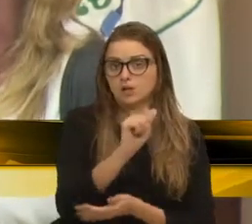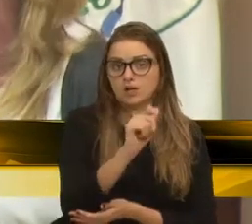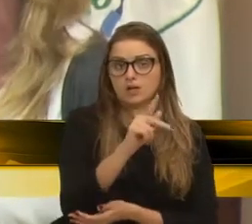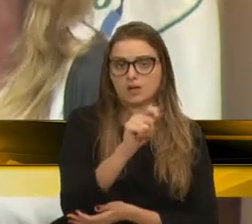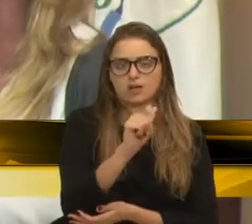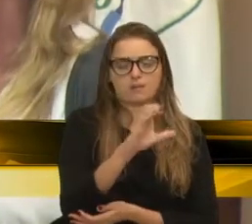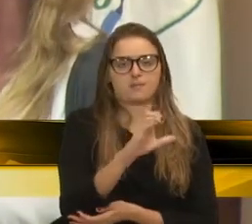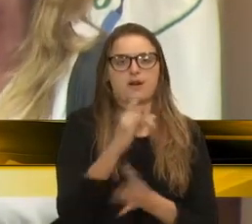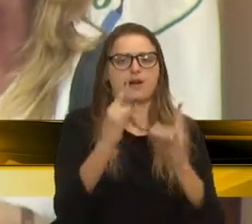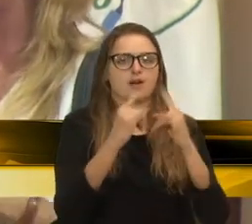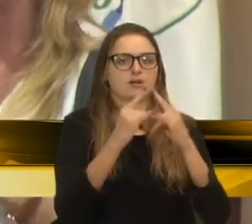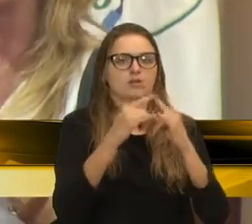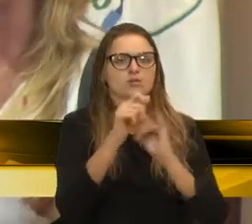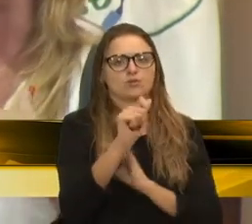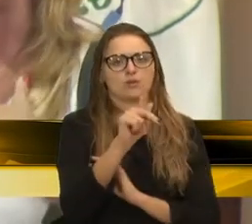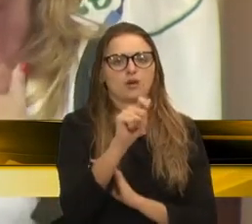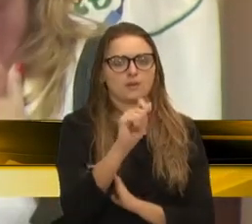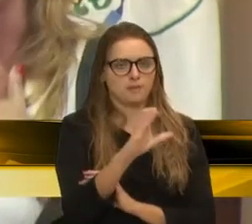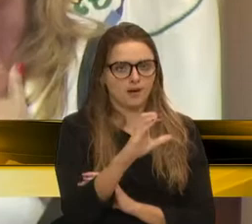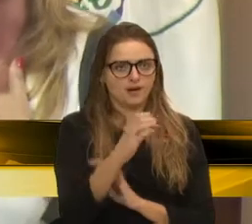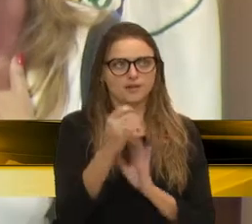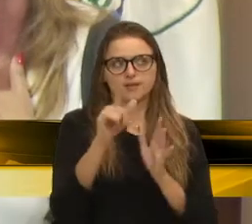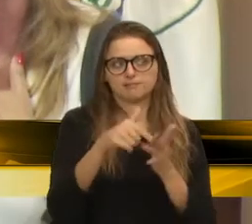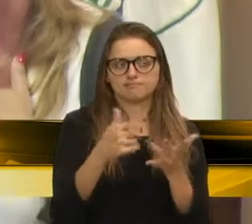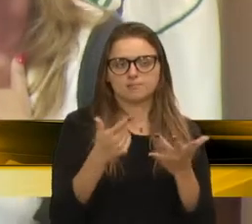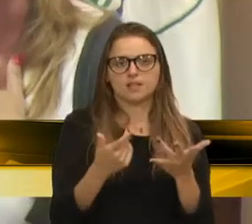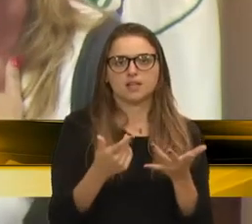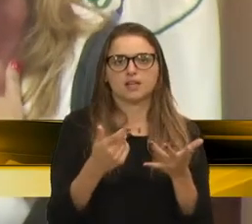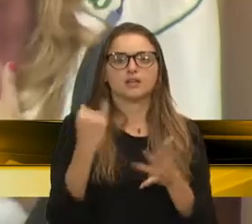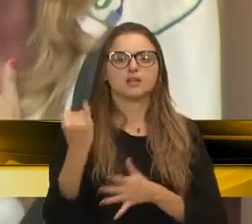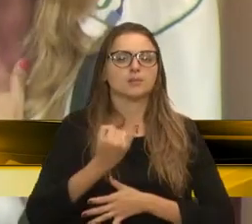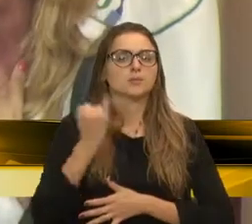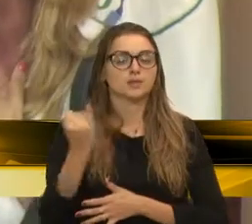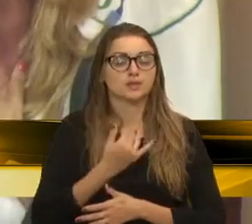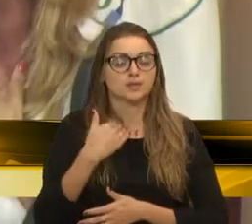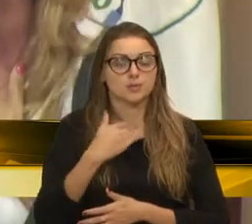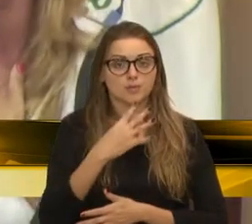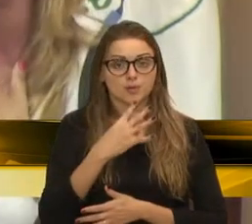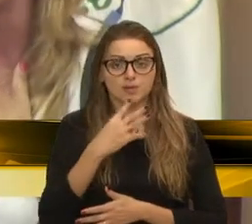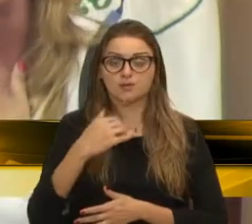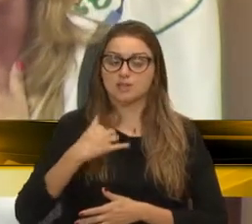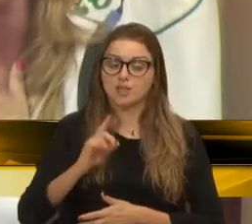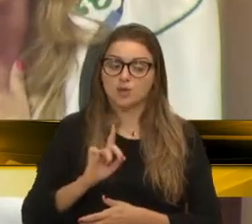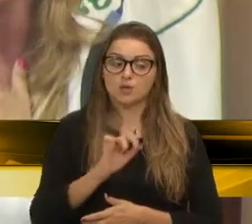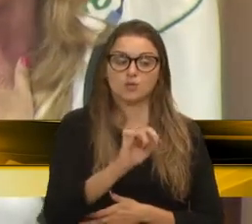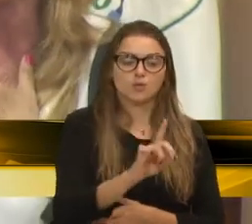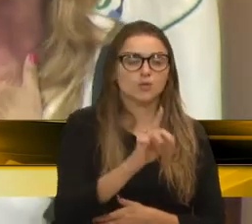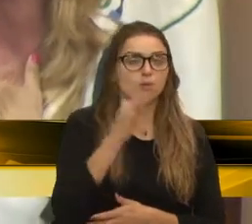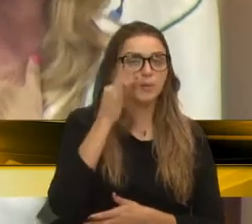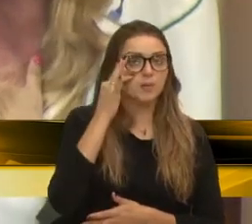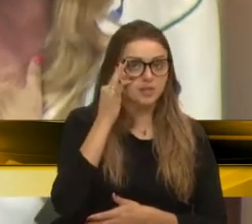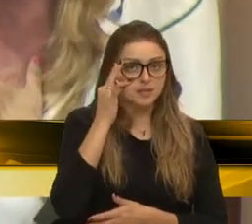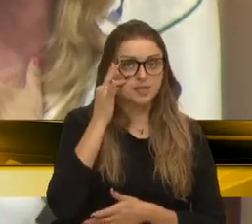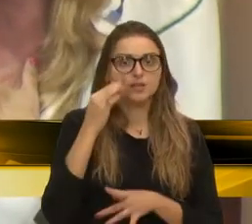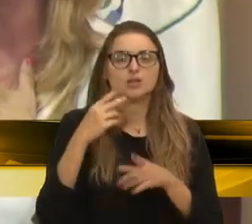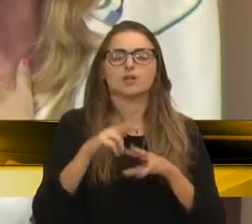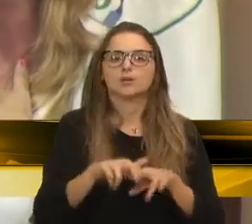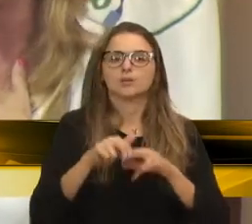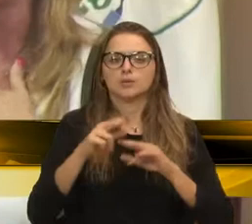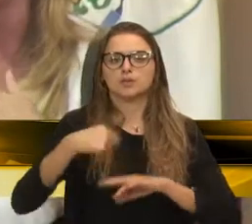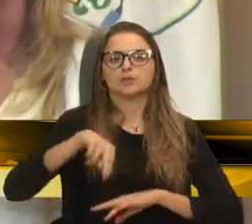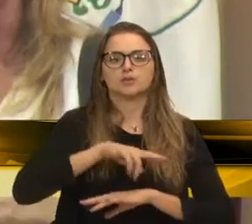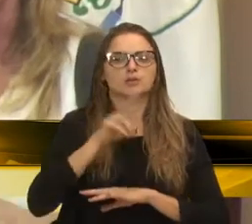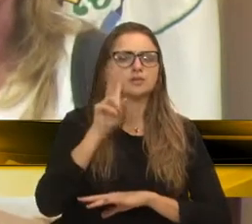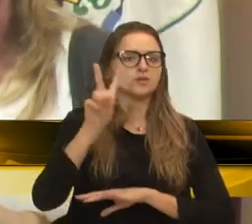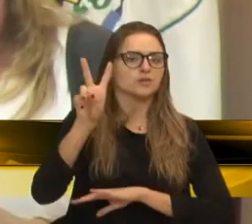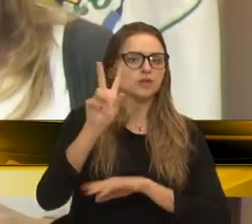é importante, foi muito importante para mim conhecer e ir lá pessoalmente. Porque isso que nós assistimos no